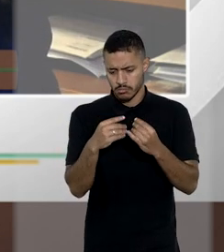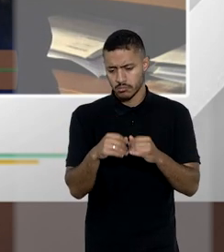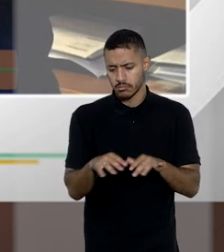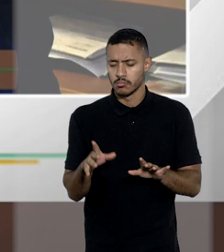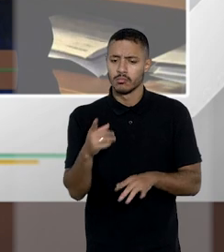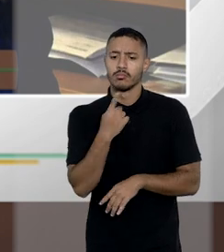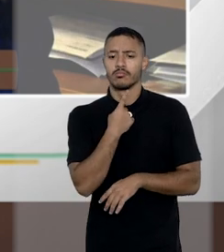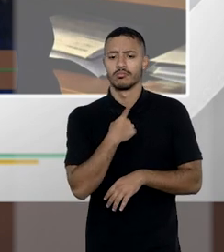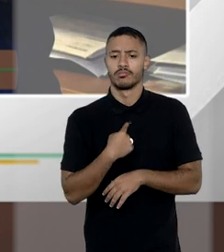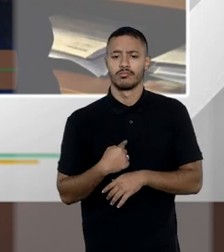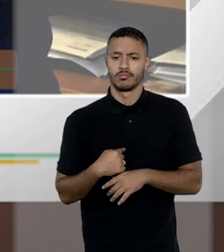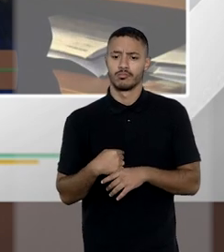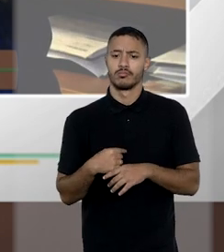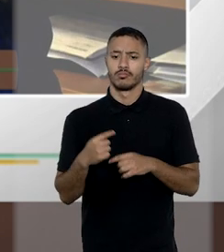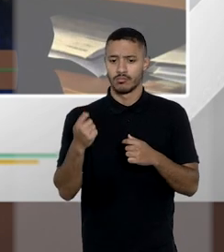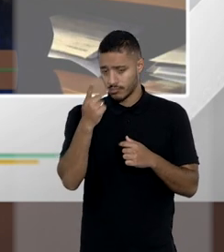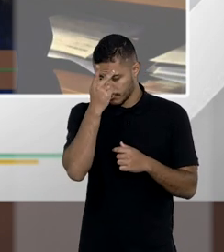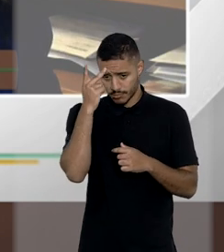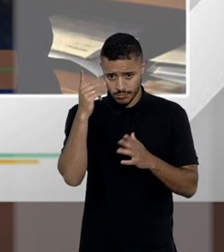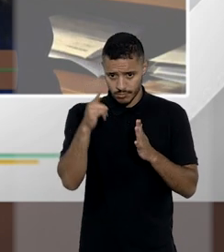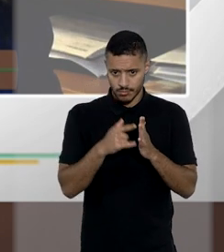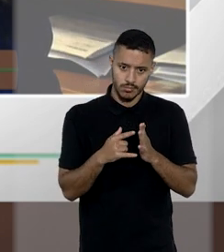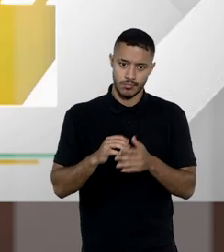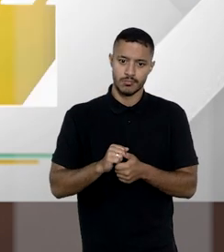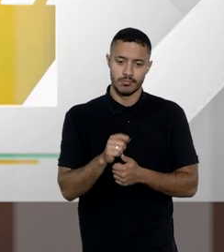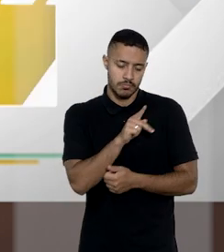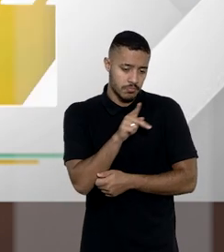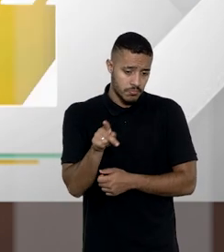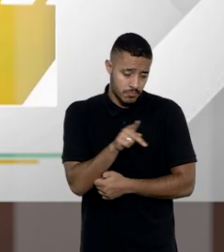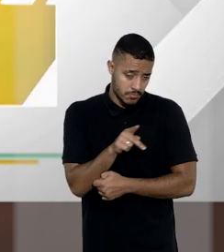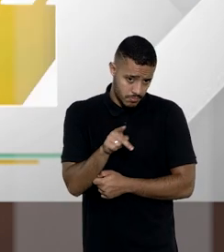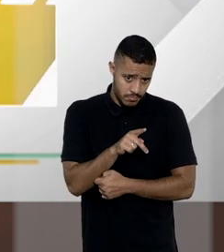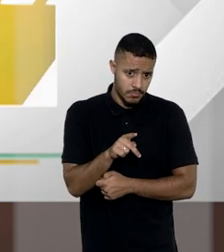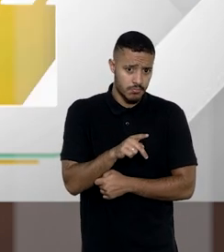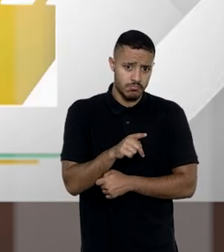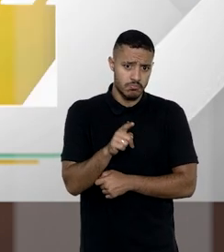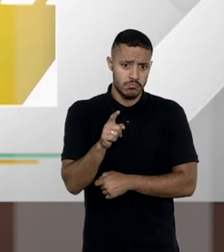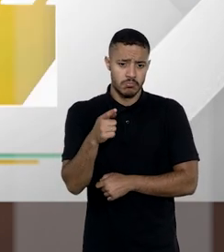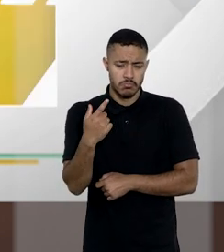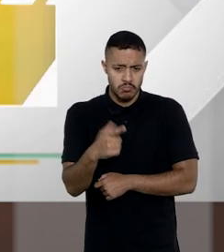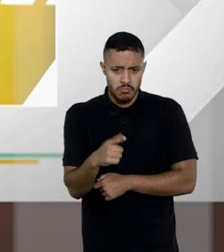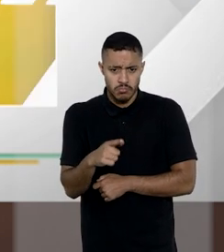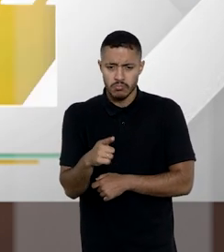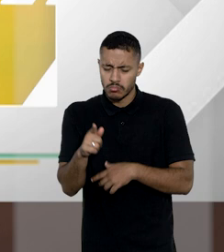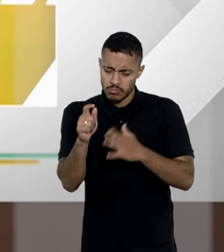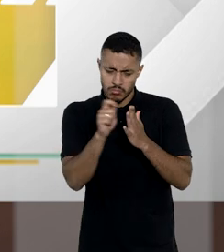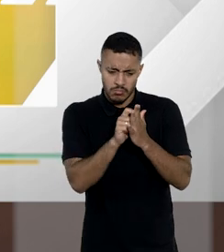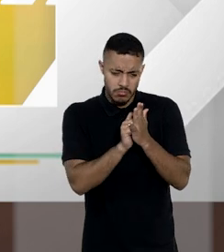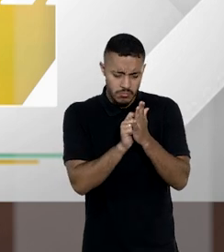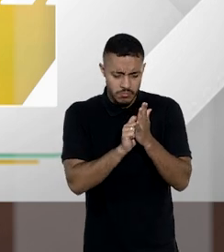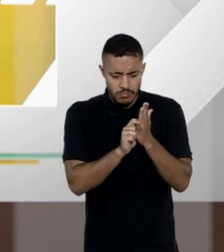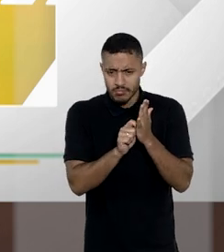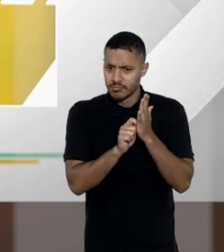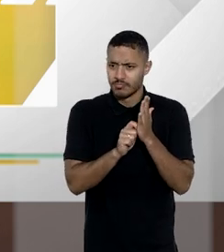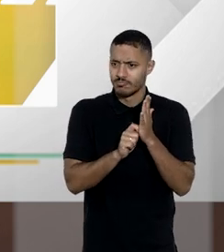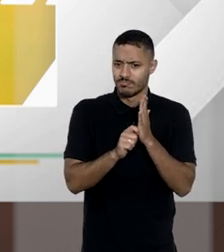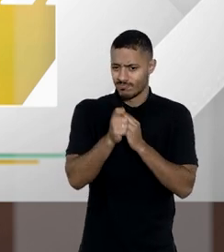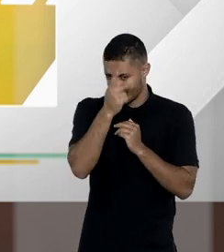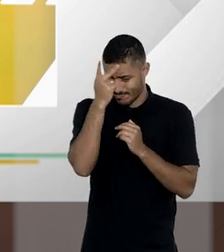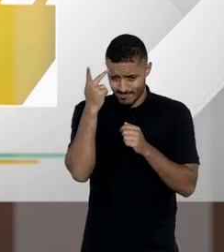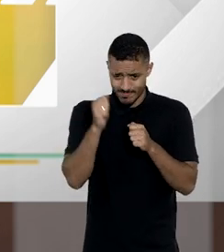prejudicar a vontade última de quem testou professor Conrado se não há assinatura do